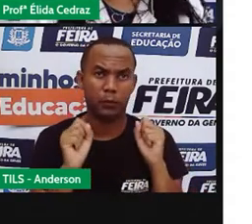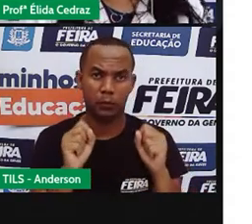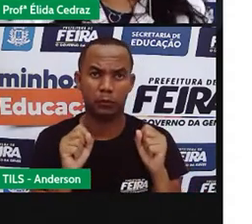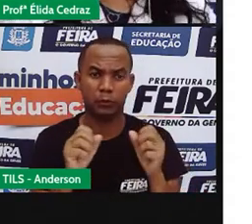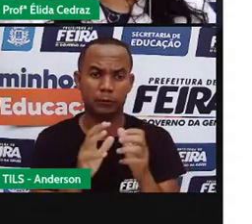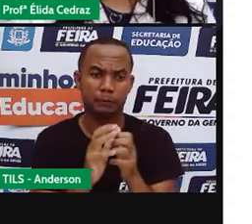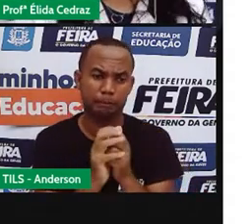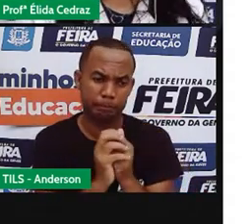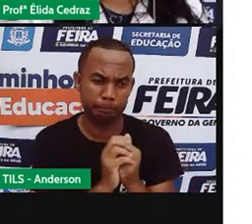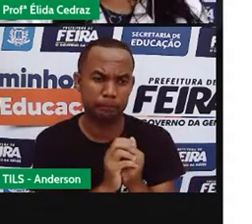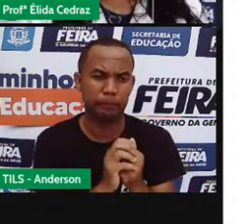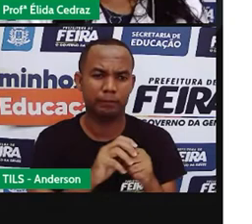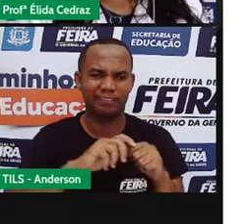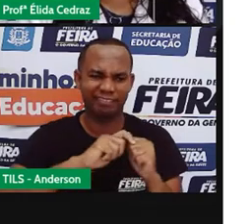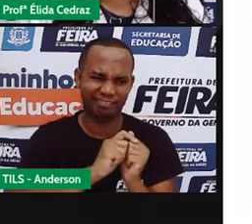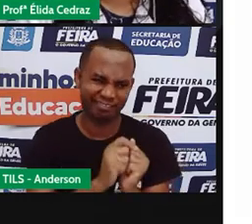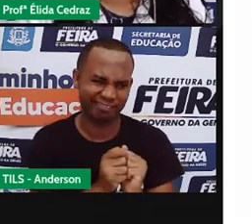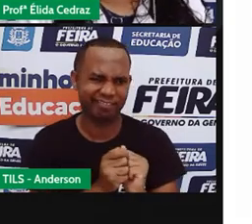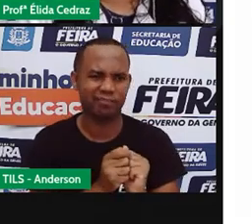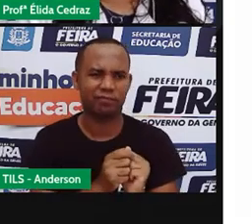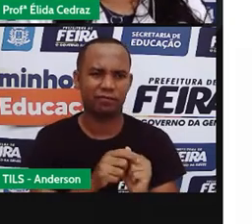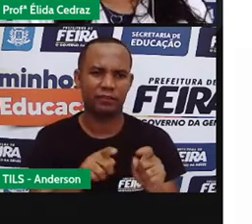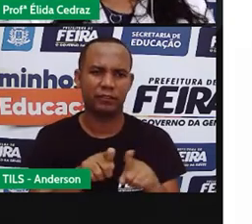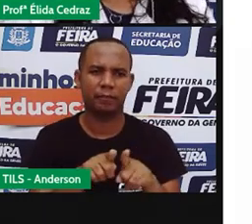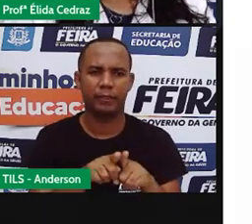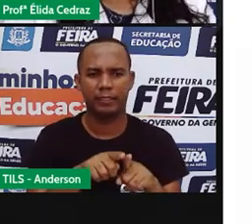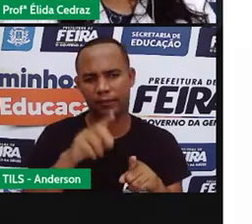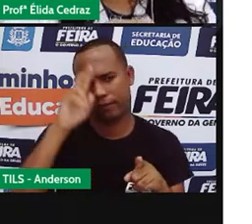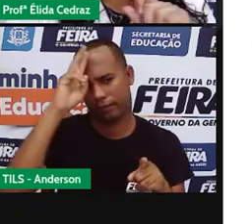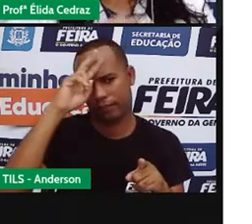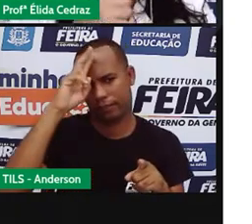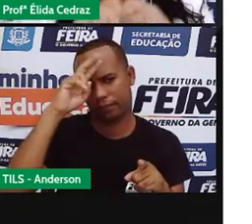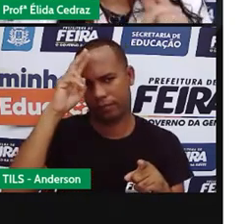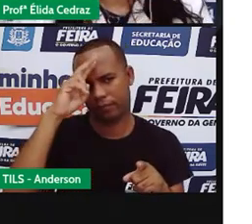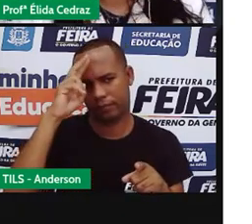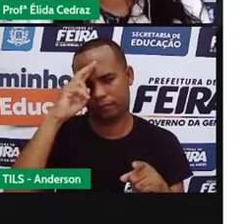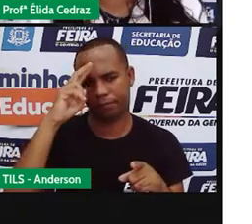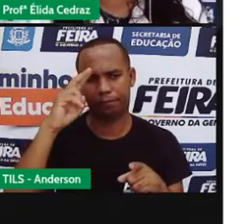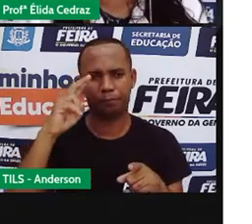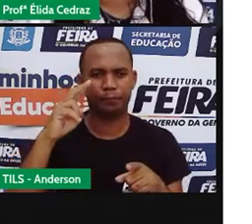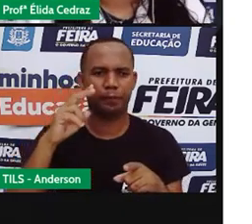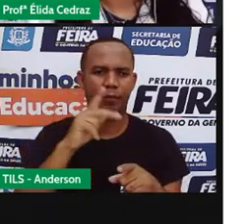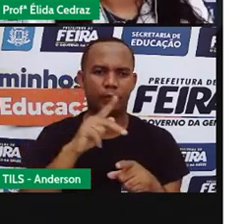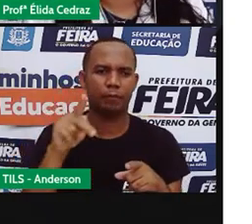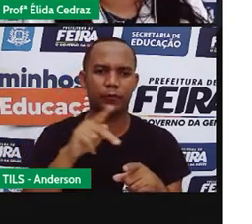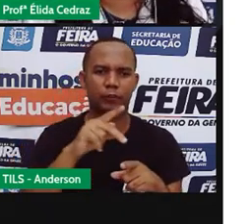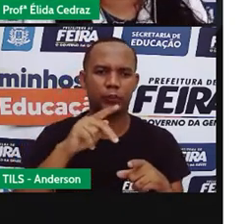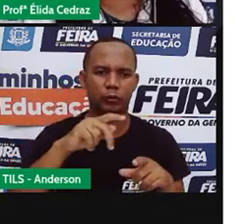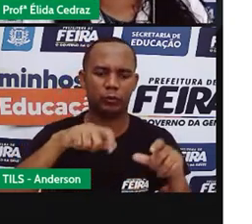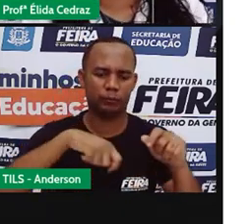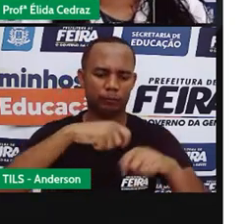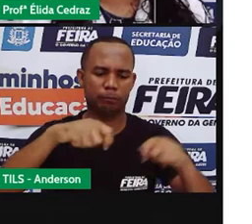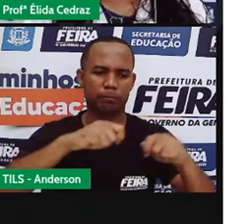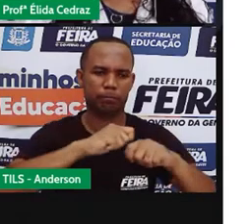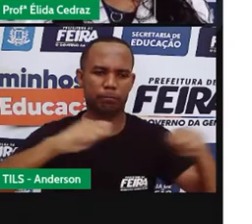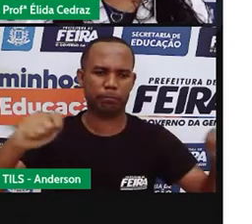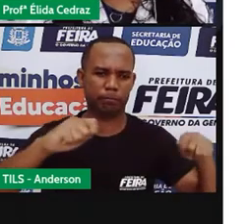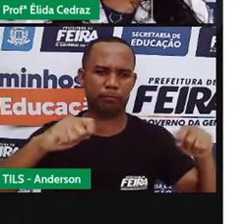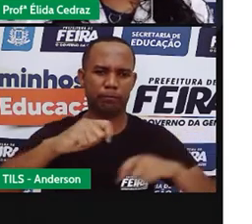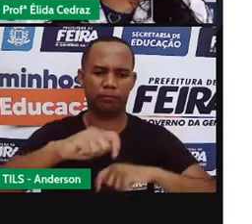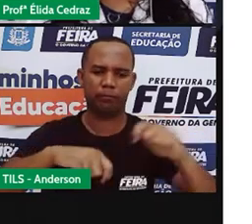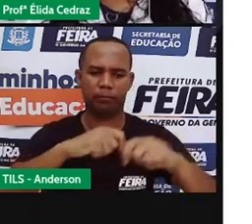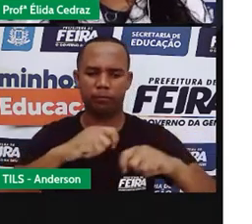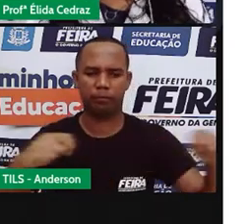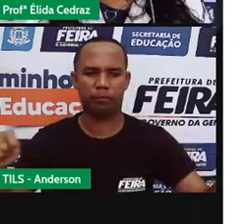amassado, torcido. Lembra na aula que a propriedade atual ele tem um monte de nó? Muito bem. A